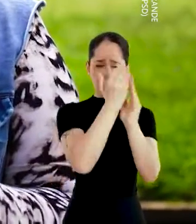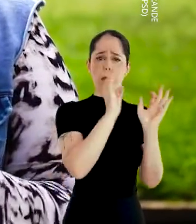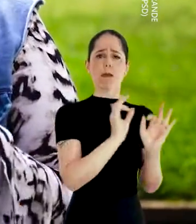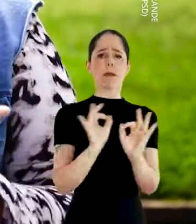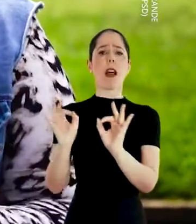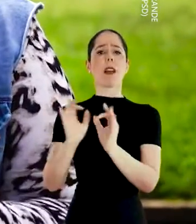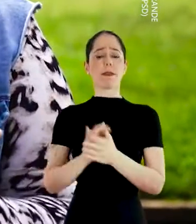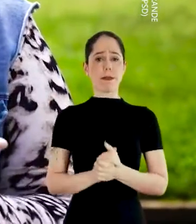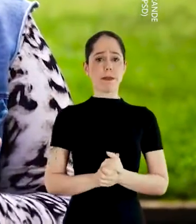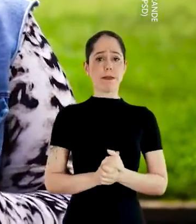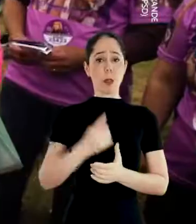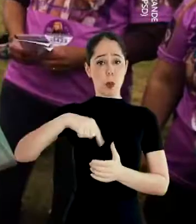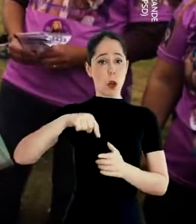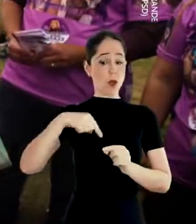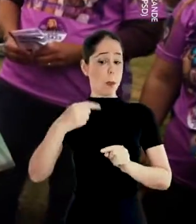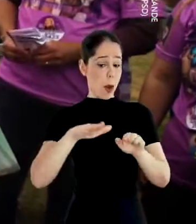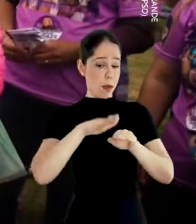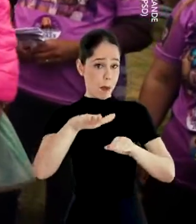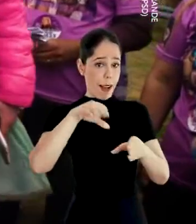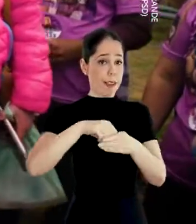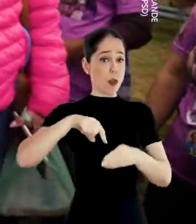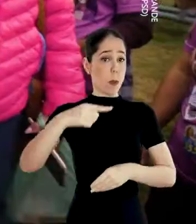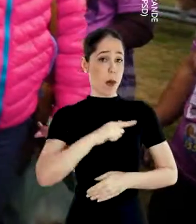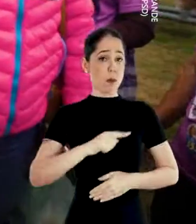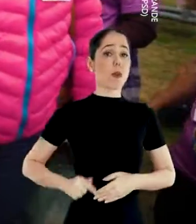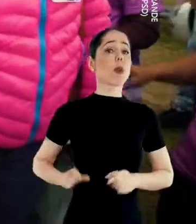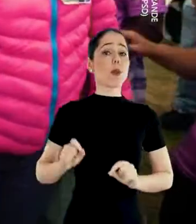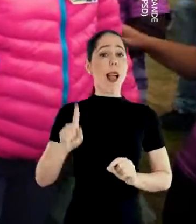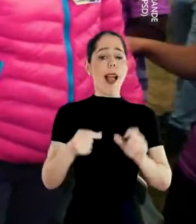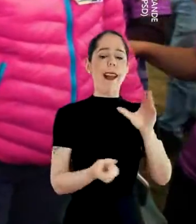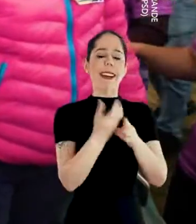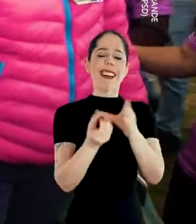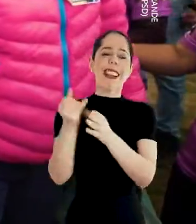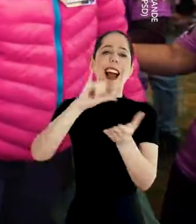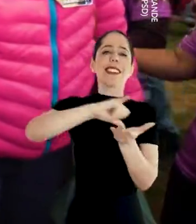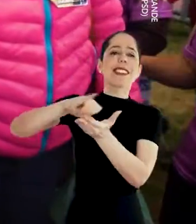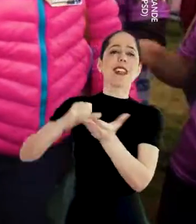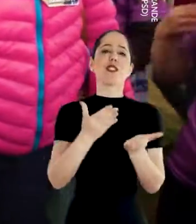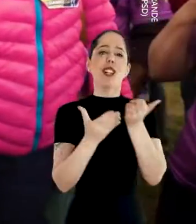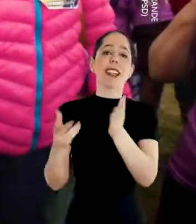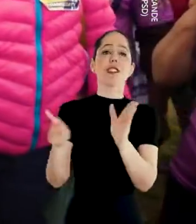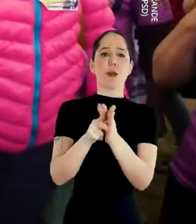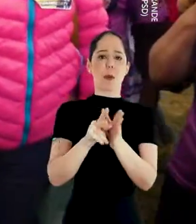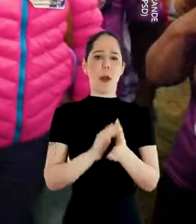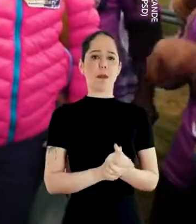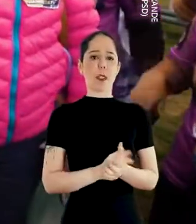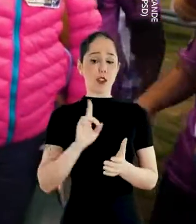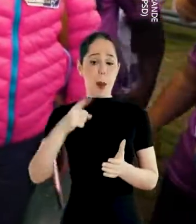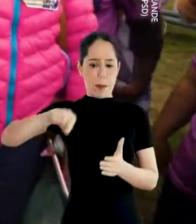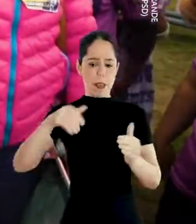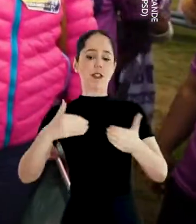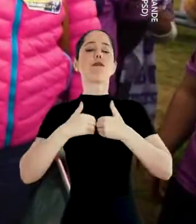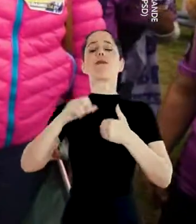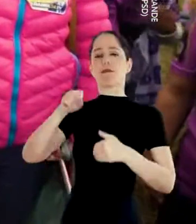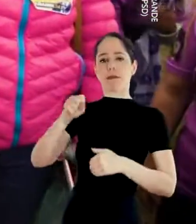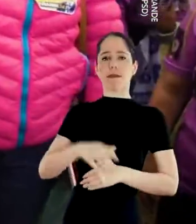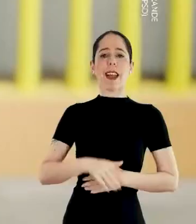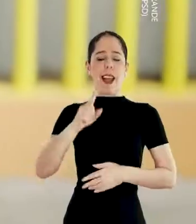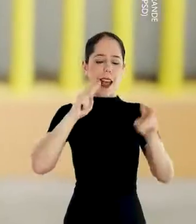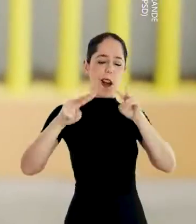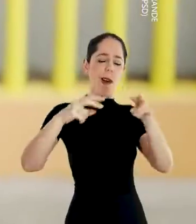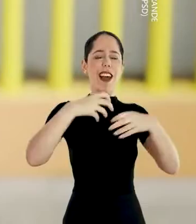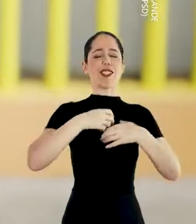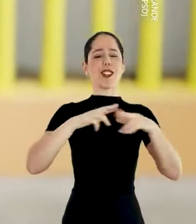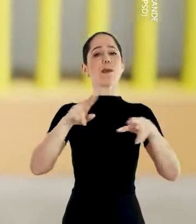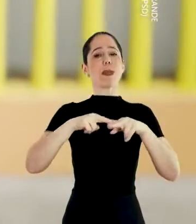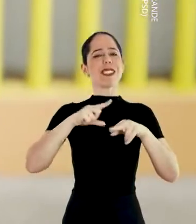cumprir, entendeu? Nosso próximo passo, no próximo governo, vai ser criar os centros de atendimento, propriamente dito. para eles? Isso.